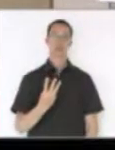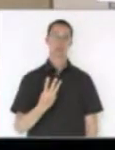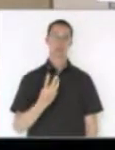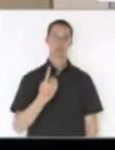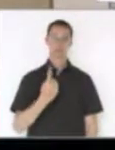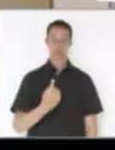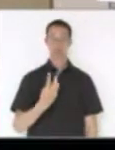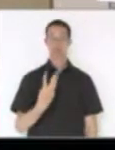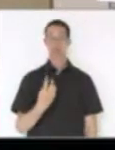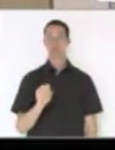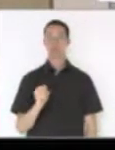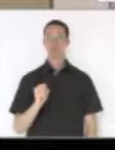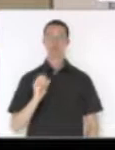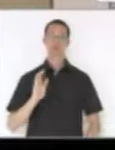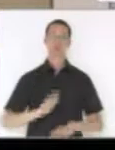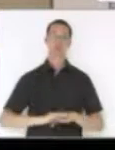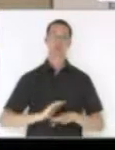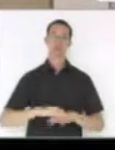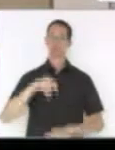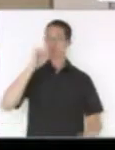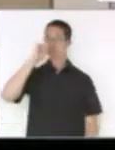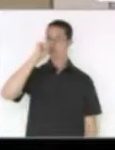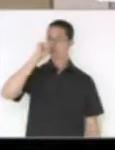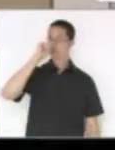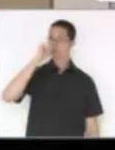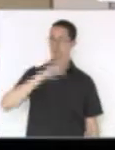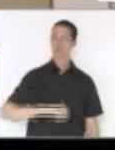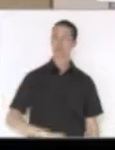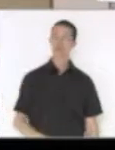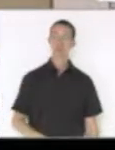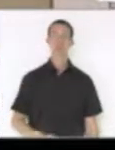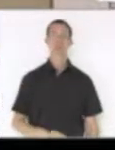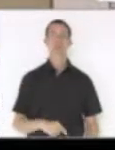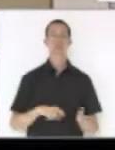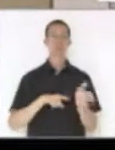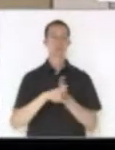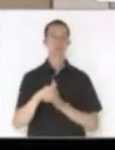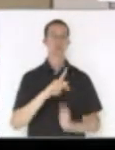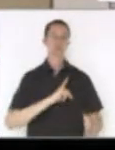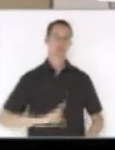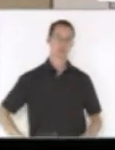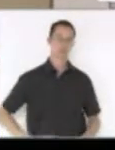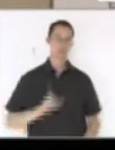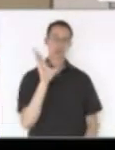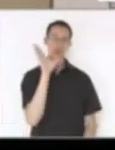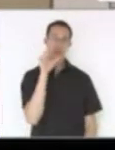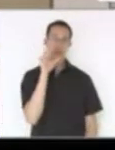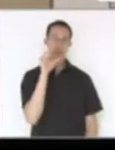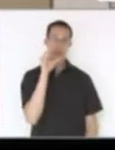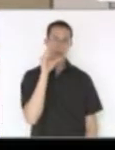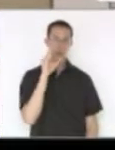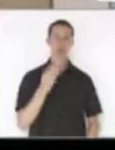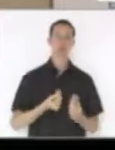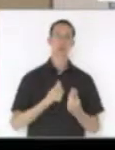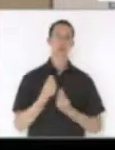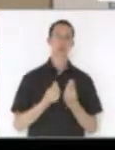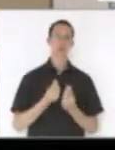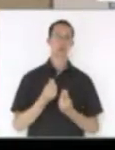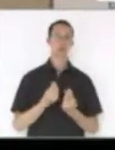138, deputado João Amin, solicitando ao presidente da casa informações acerca do programa de demissão